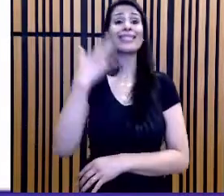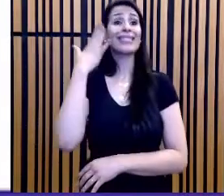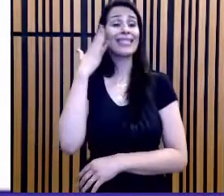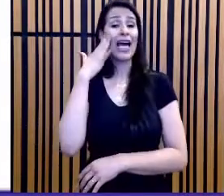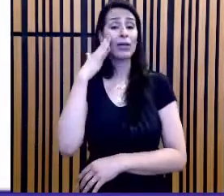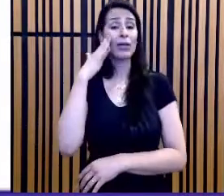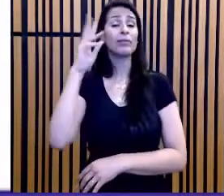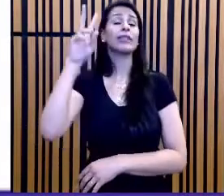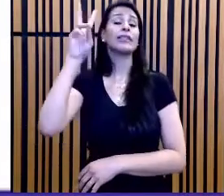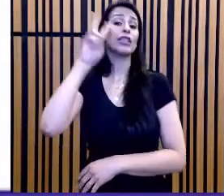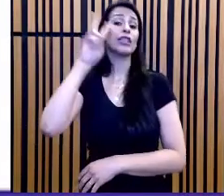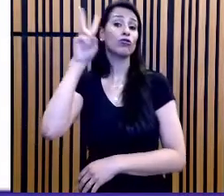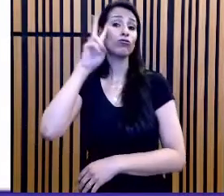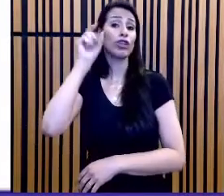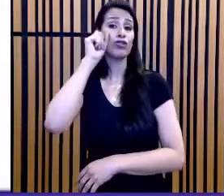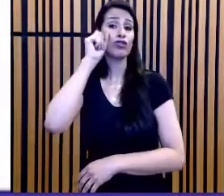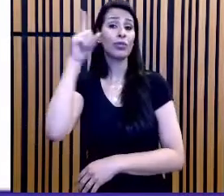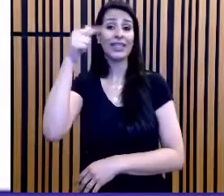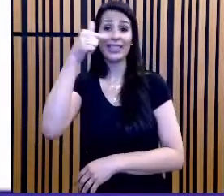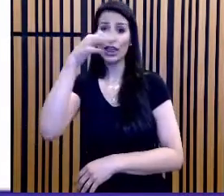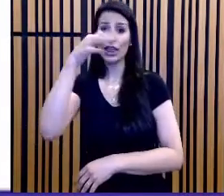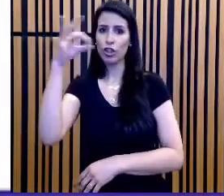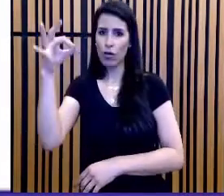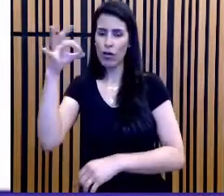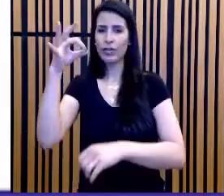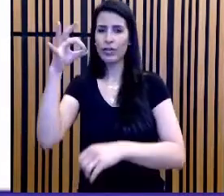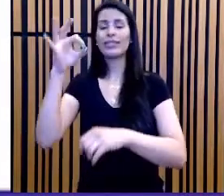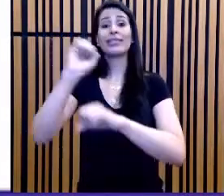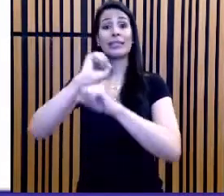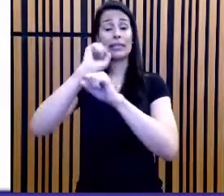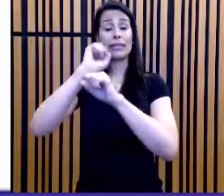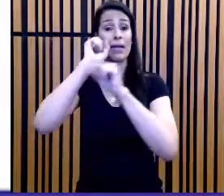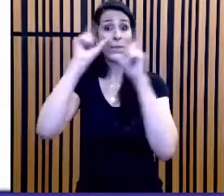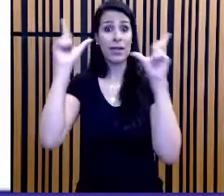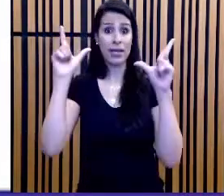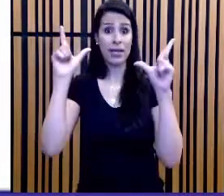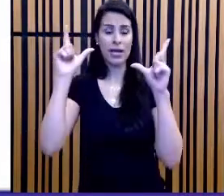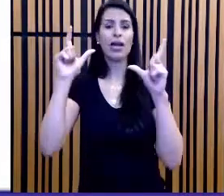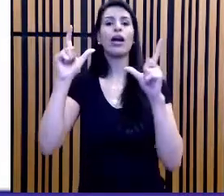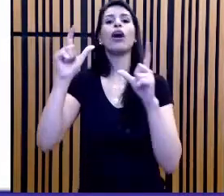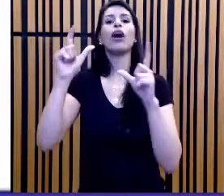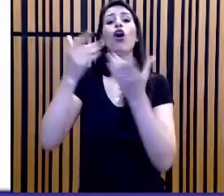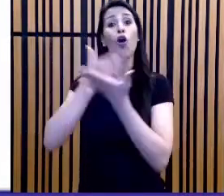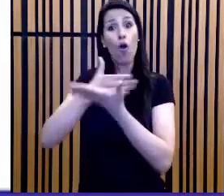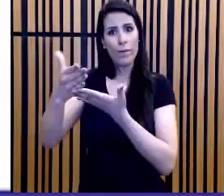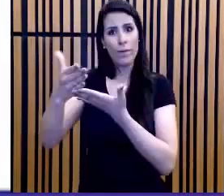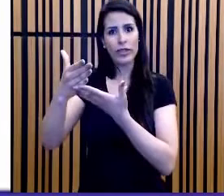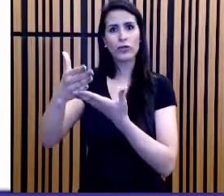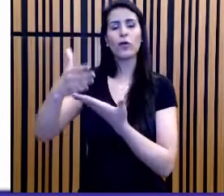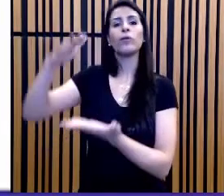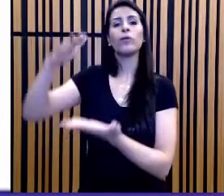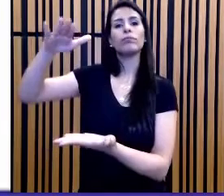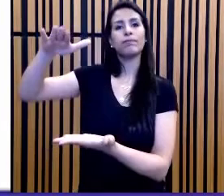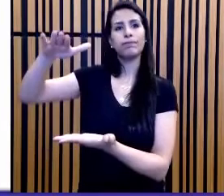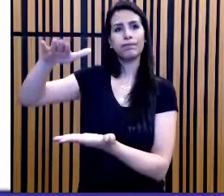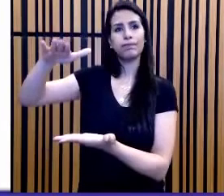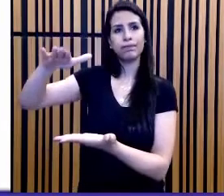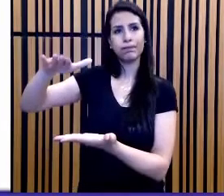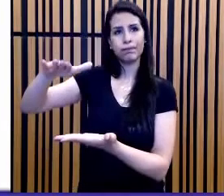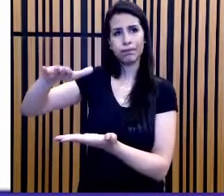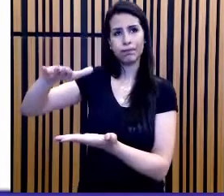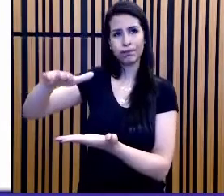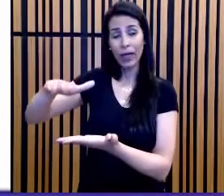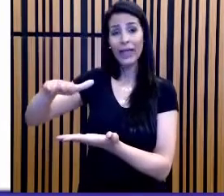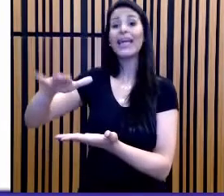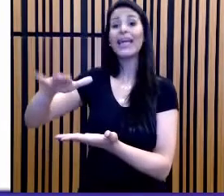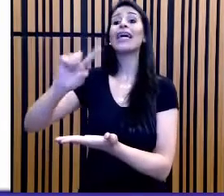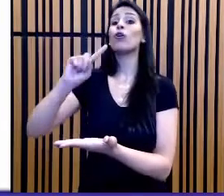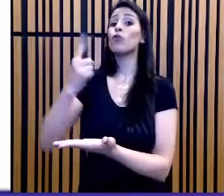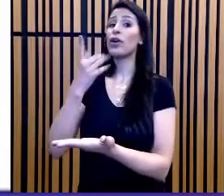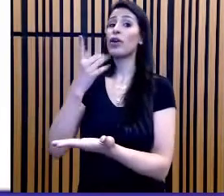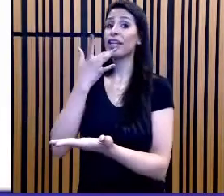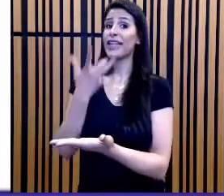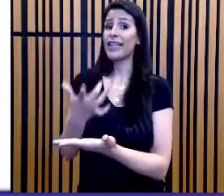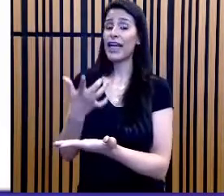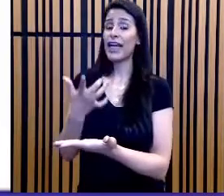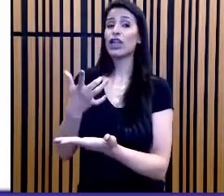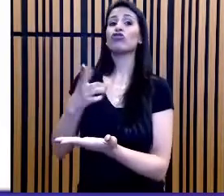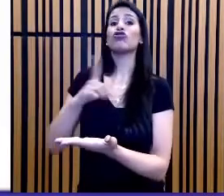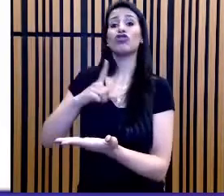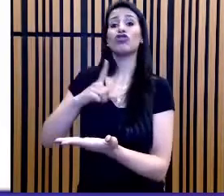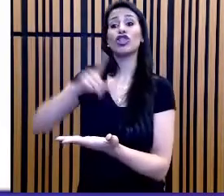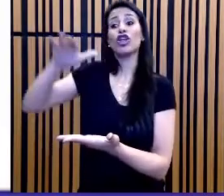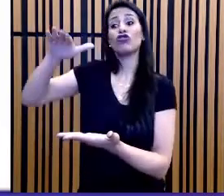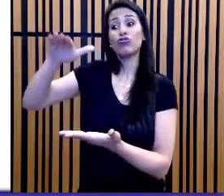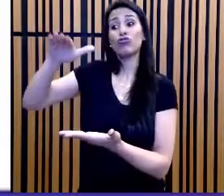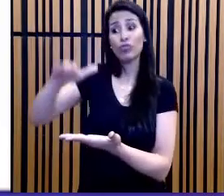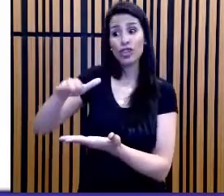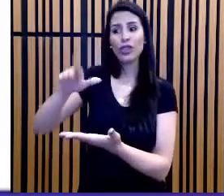segunda às sete da manhã, que às 13 horas 15% do volume de água havia sido consumido, muito bem, e que a interrupção